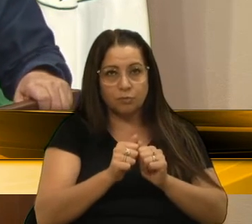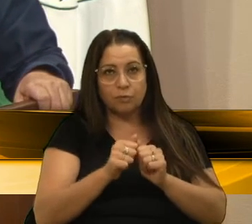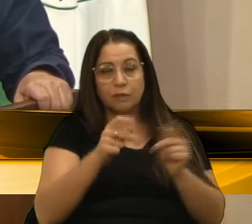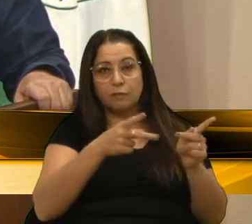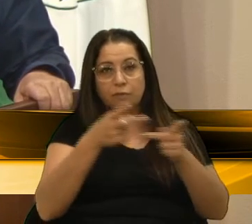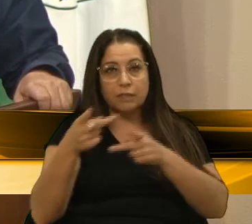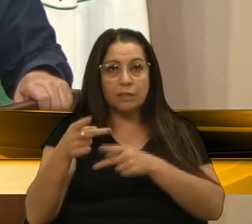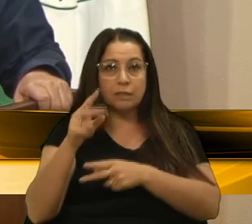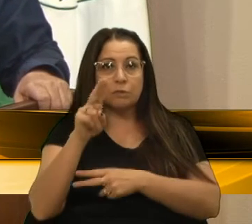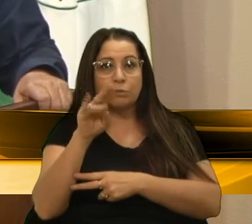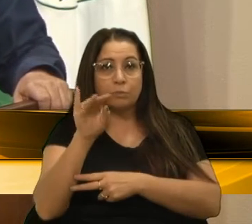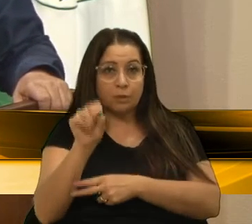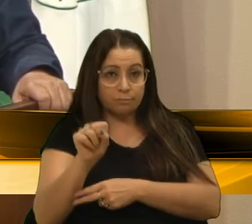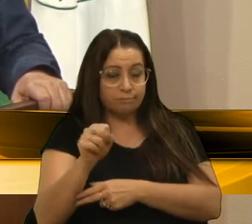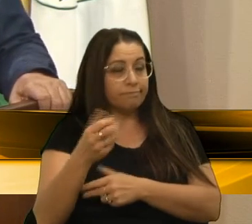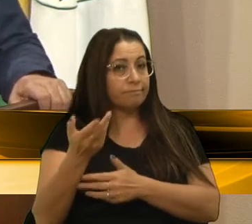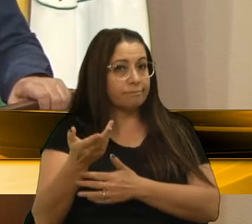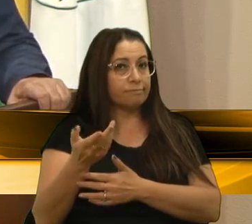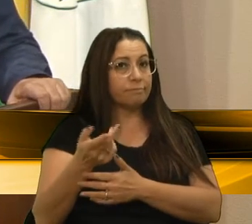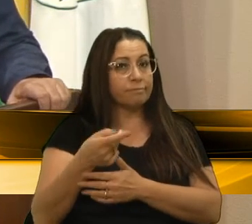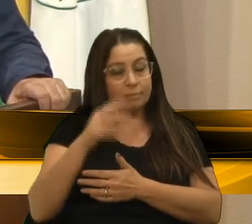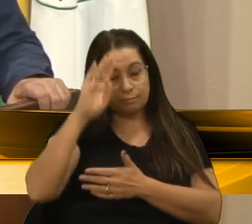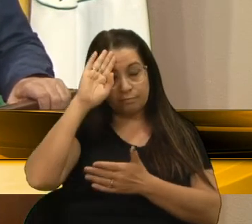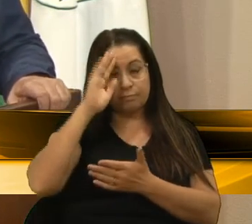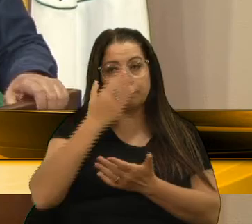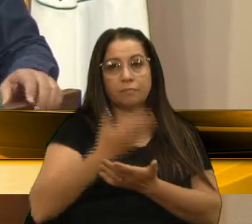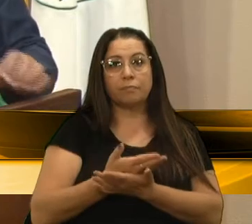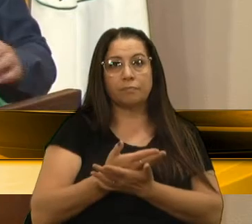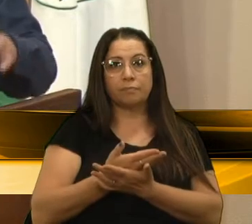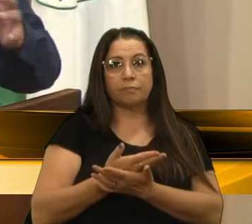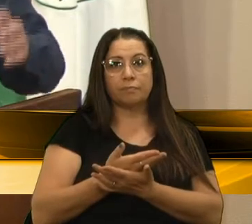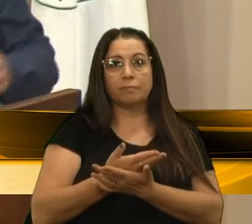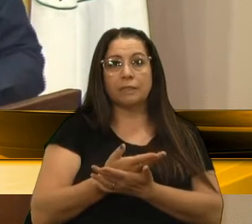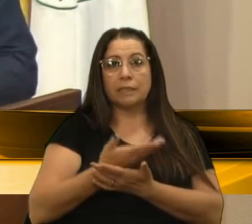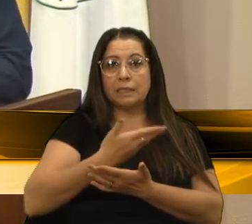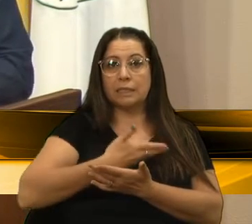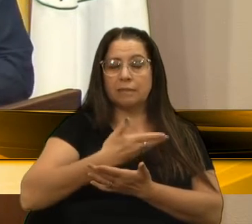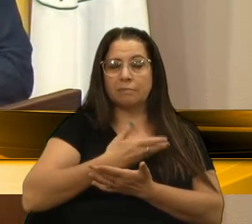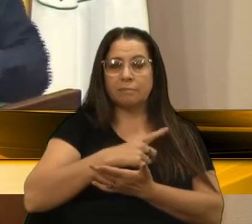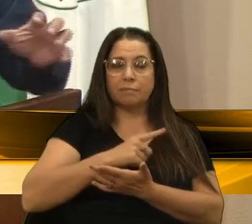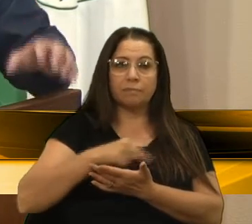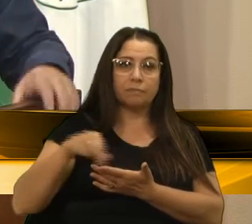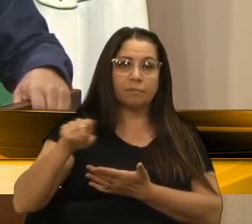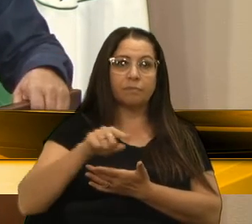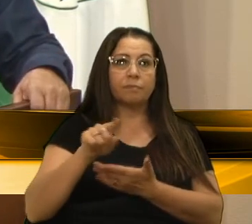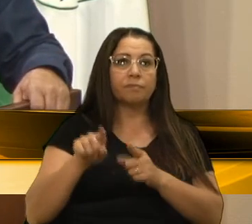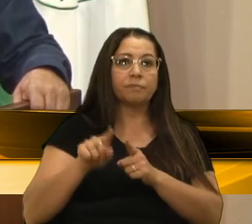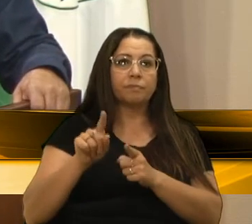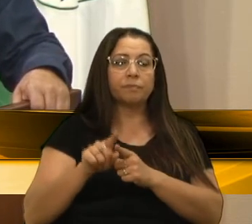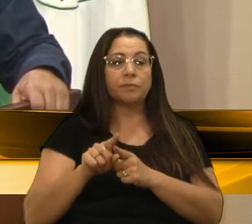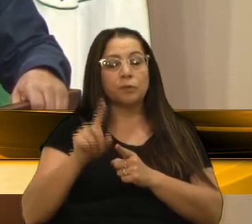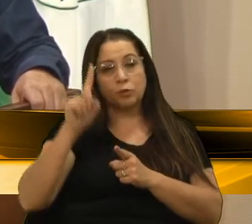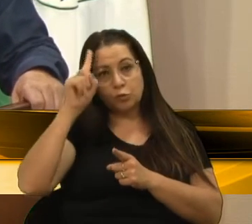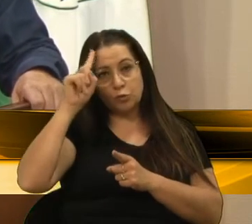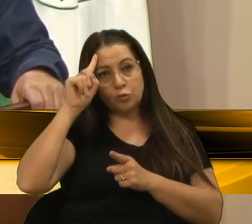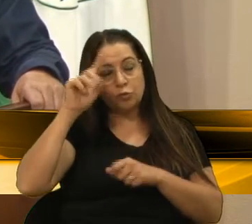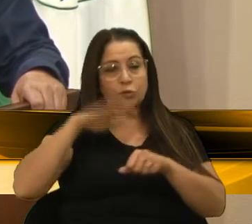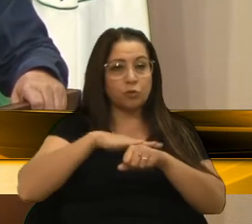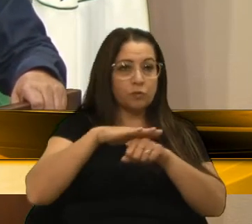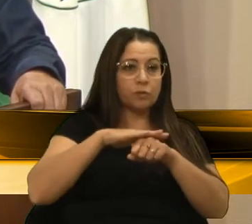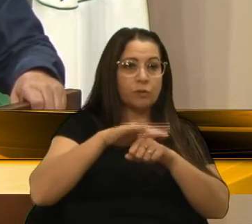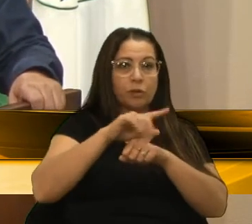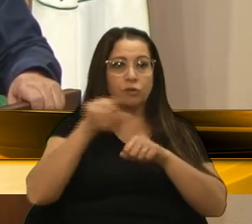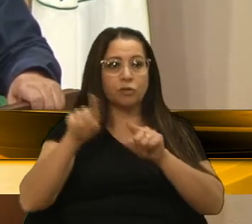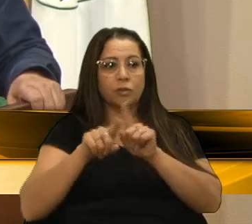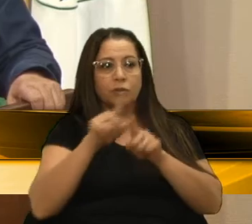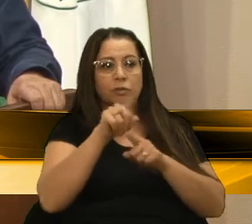as UBS, então, eu acredito que, essas amizades que se deixam, porque, assim, é o trabalho do dia a dia, cada um fazendo a sua parte,